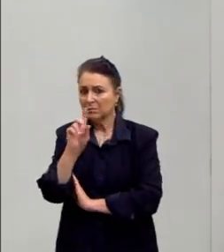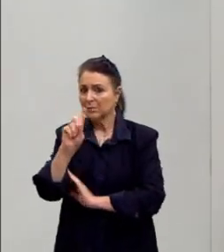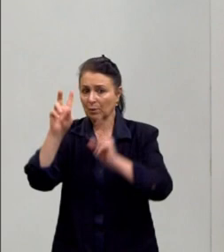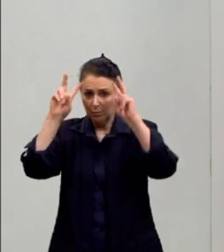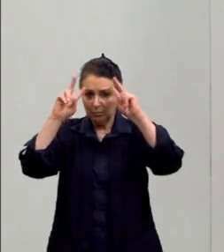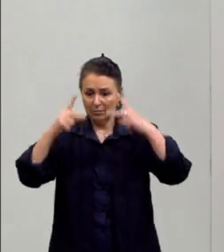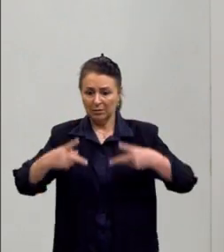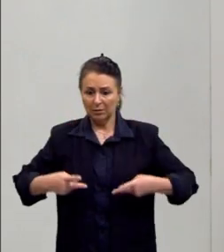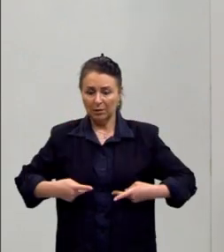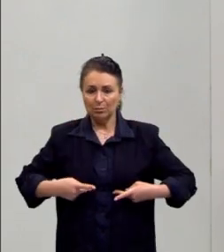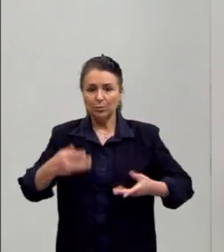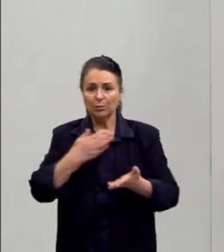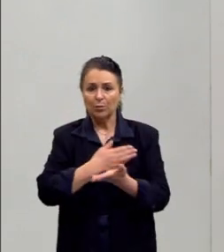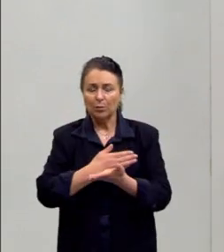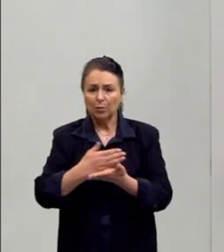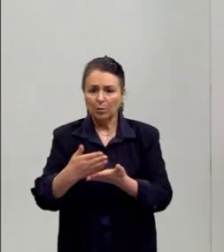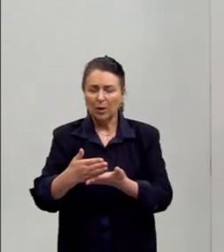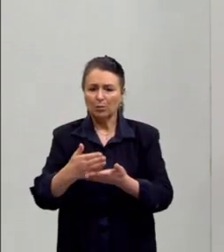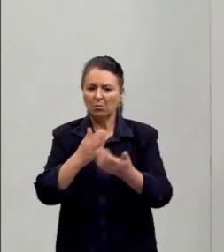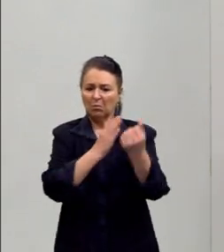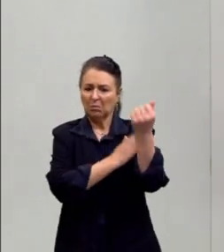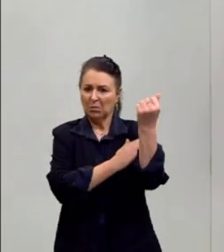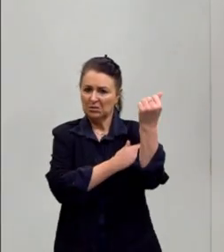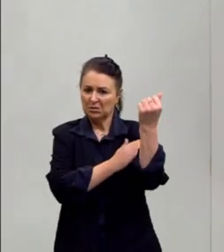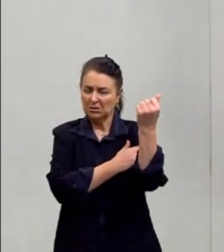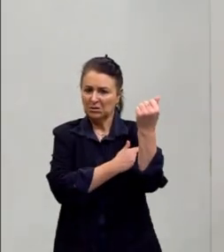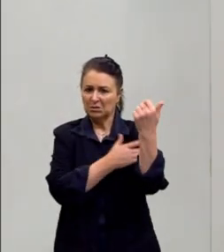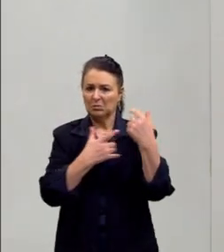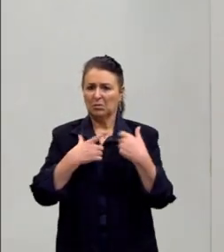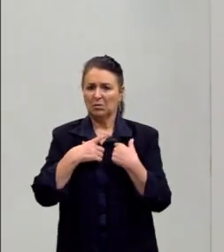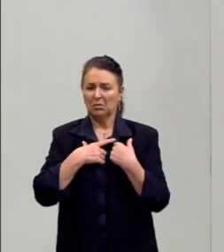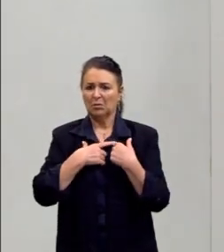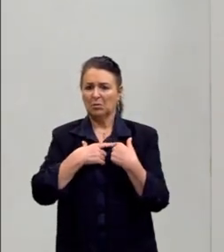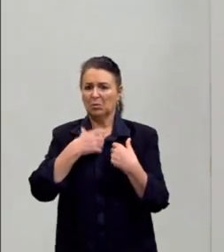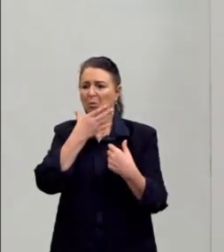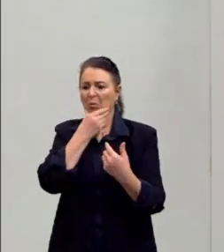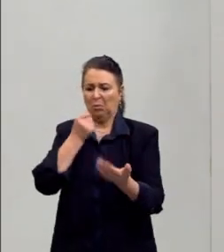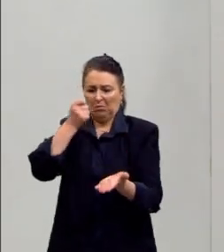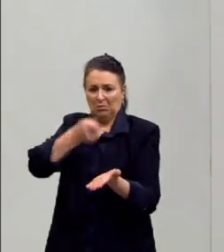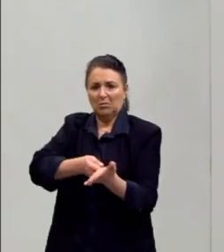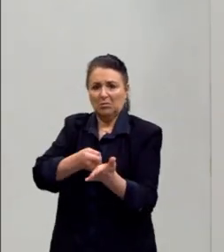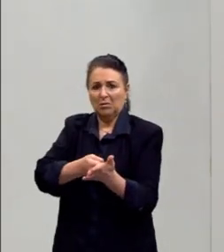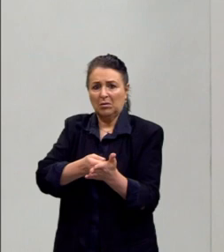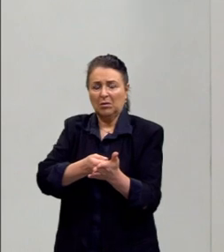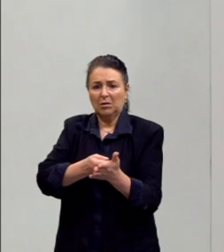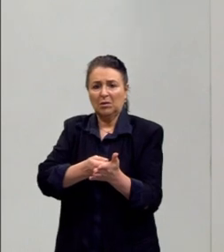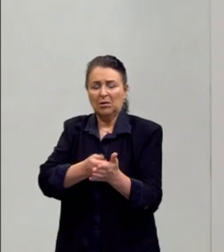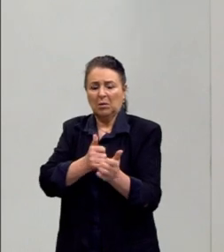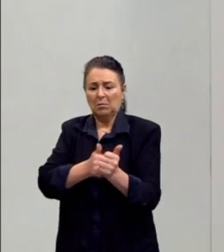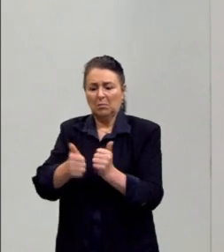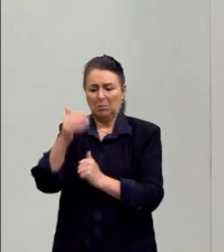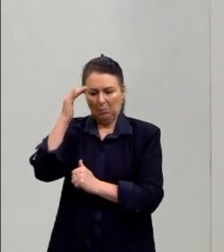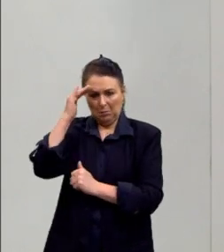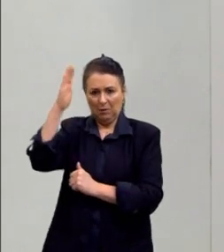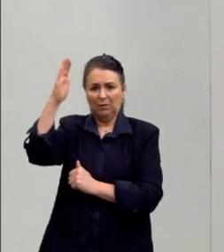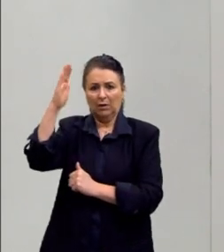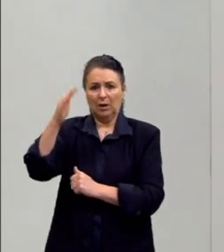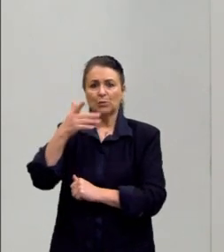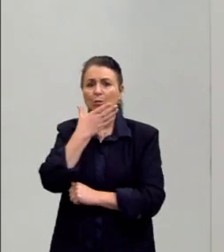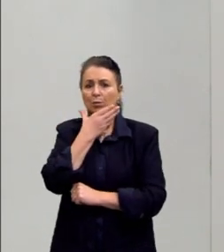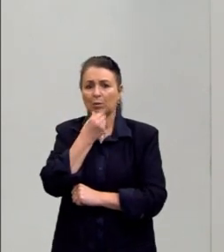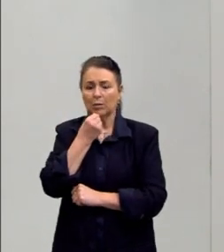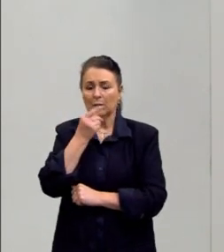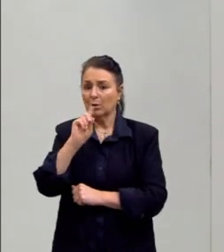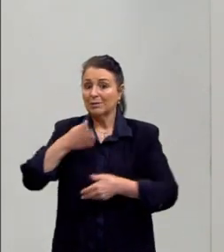de um machismo, de uma visão que privilegia os homens. E ela vai ter aquela frase muito famosa que é não se